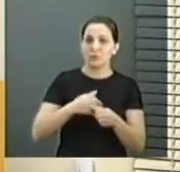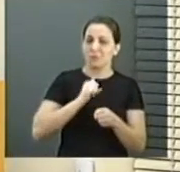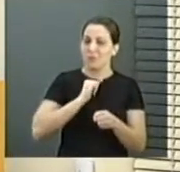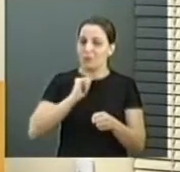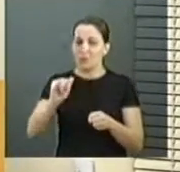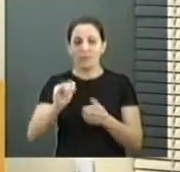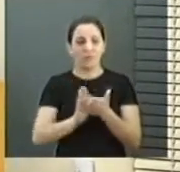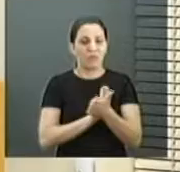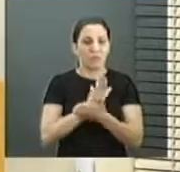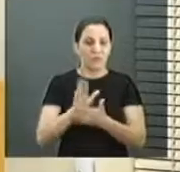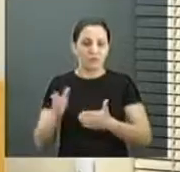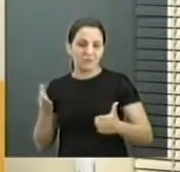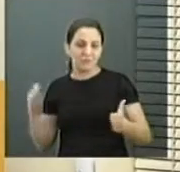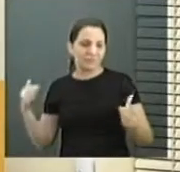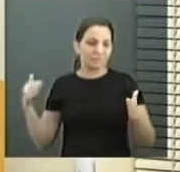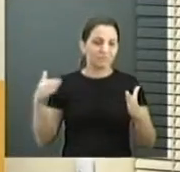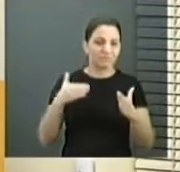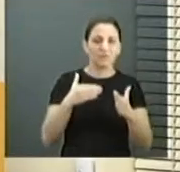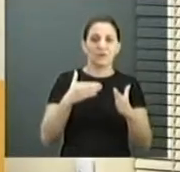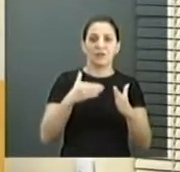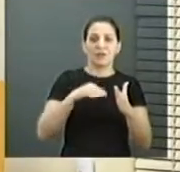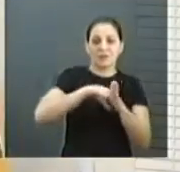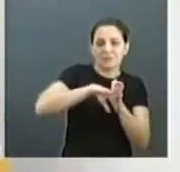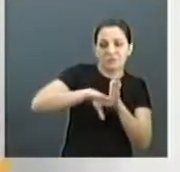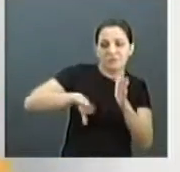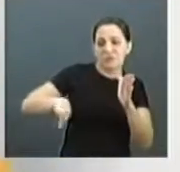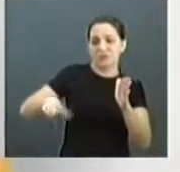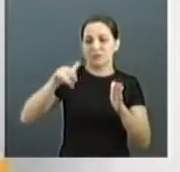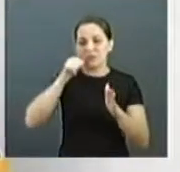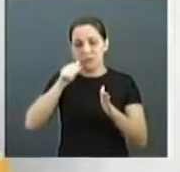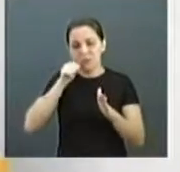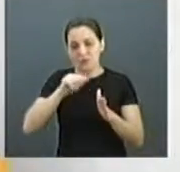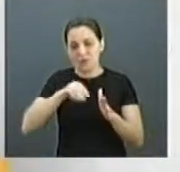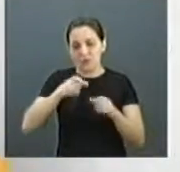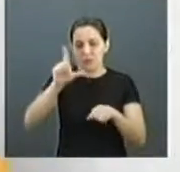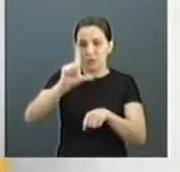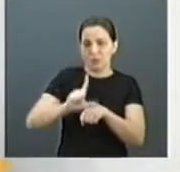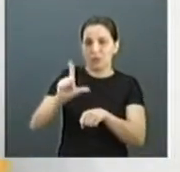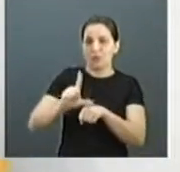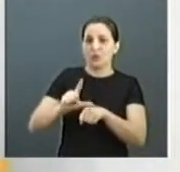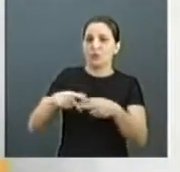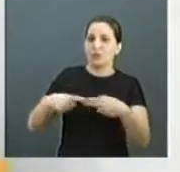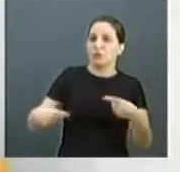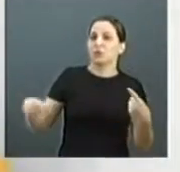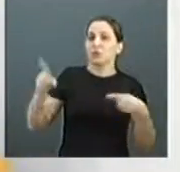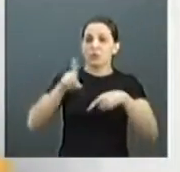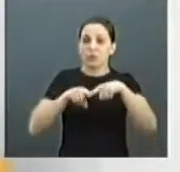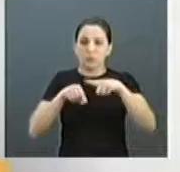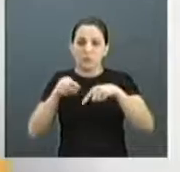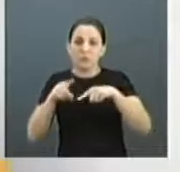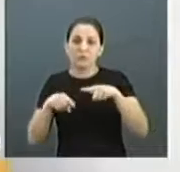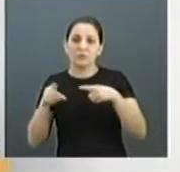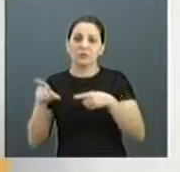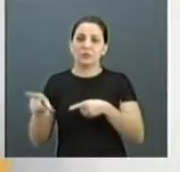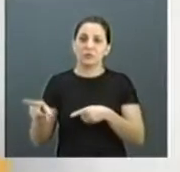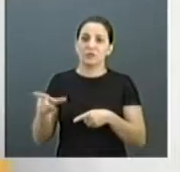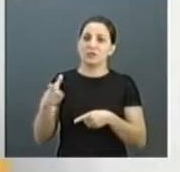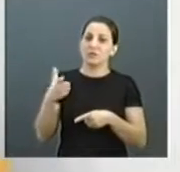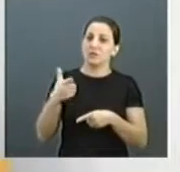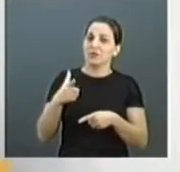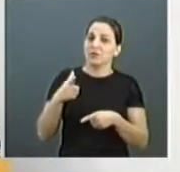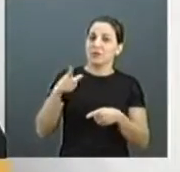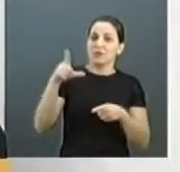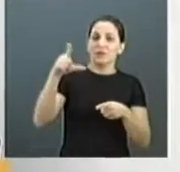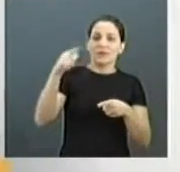prévio, chegam no terminal, desalojam essas mulheres, retiraram todos os equipamentos que elas tinham na loja, elas estão tendo um